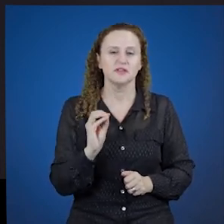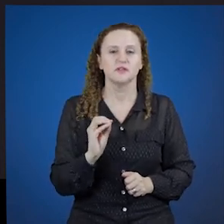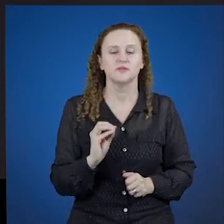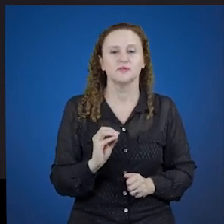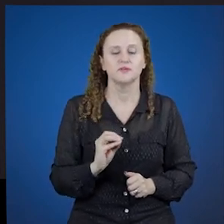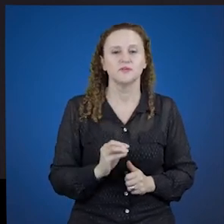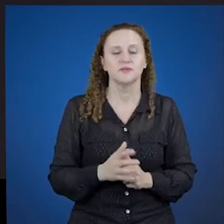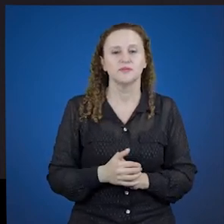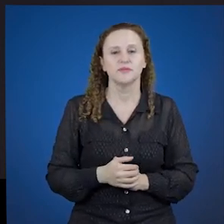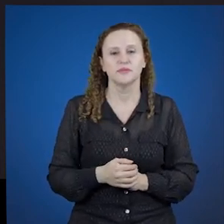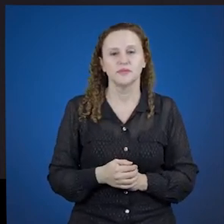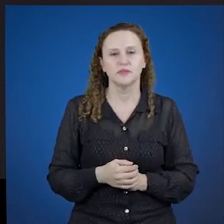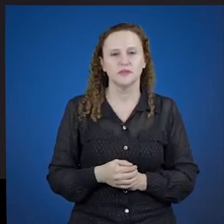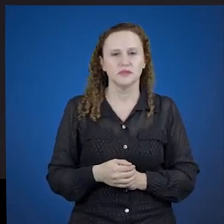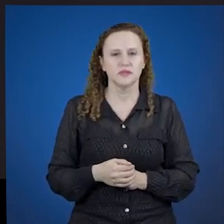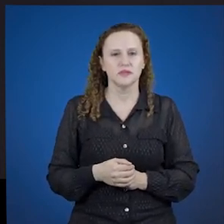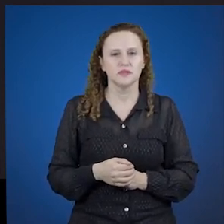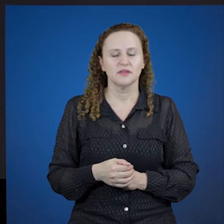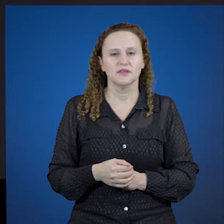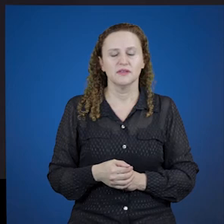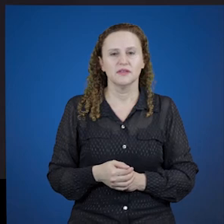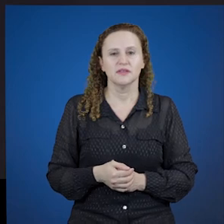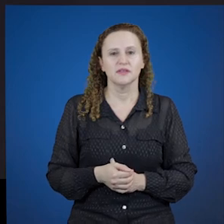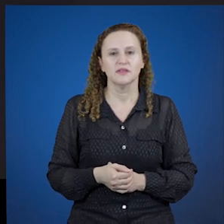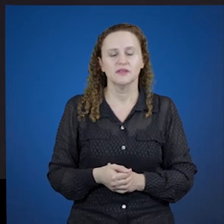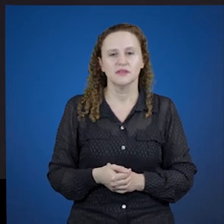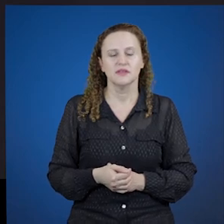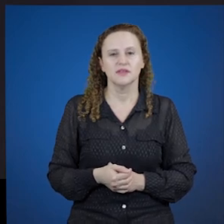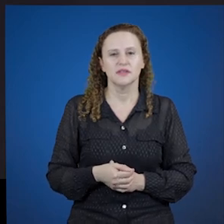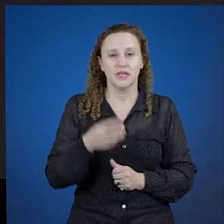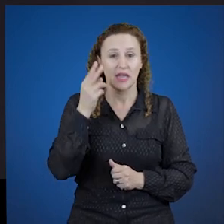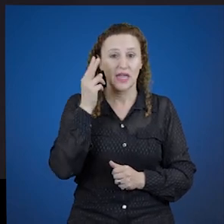aviste, avite,